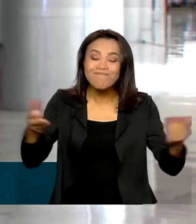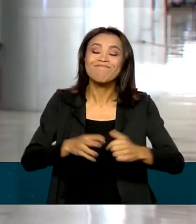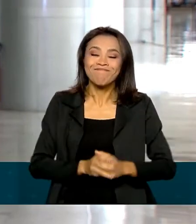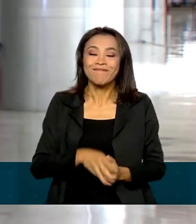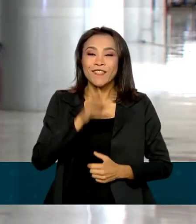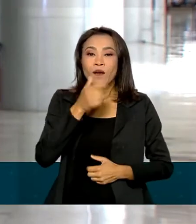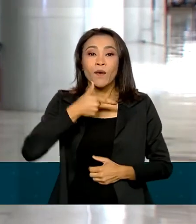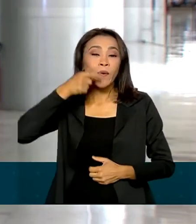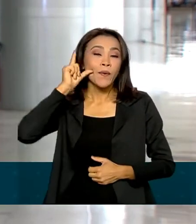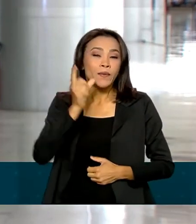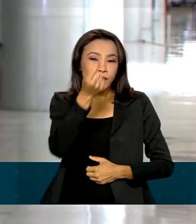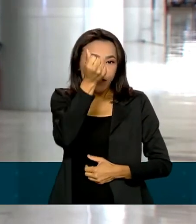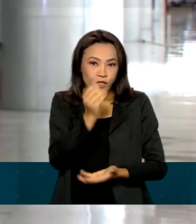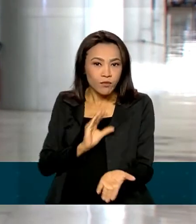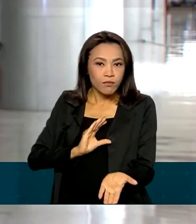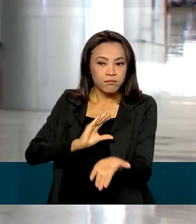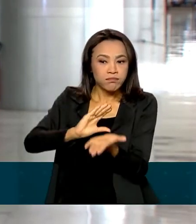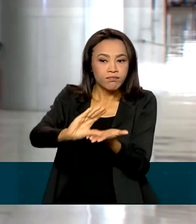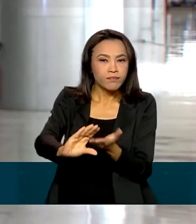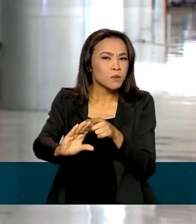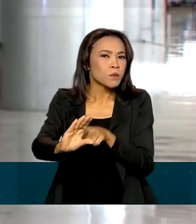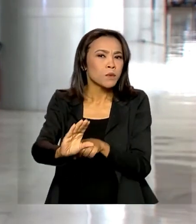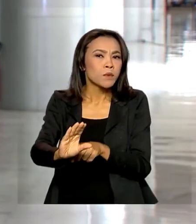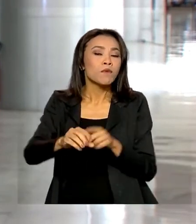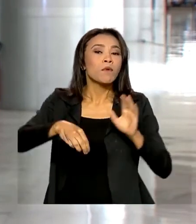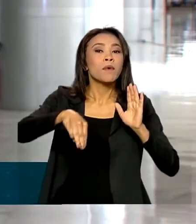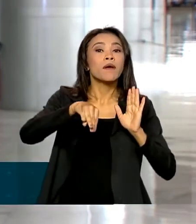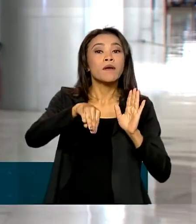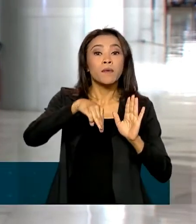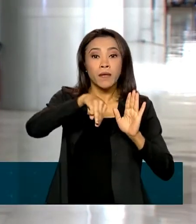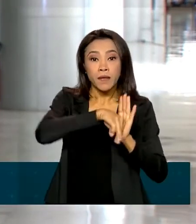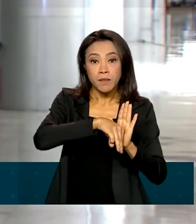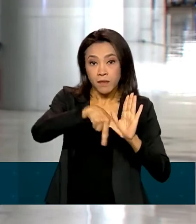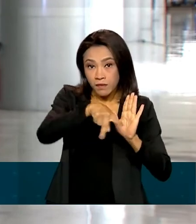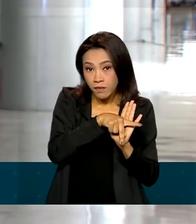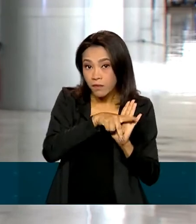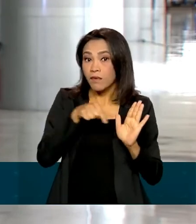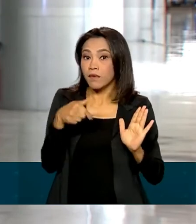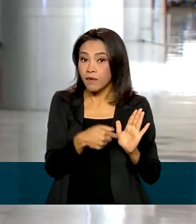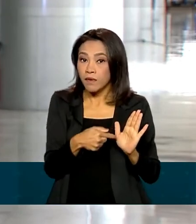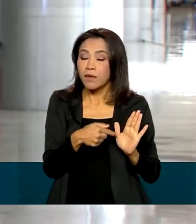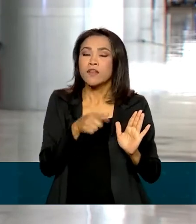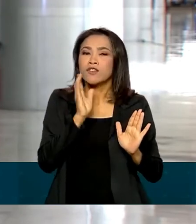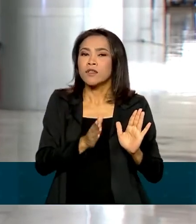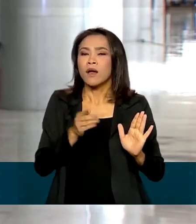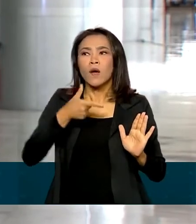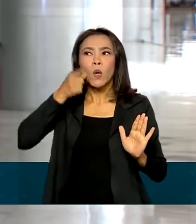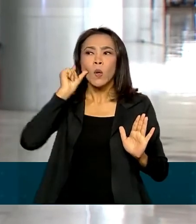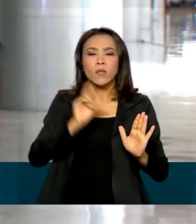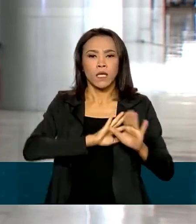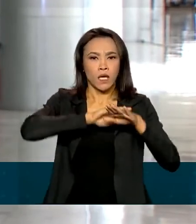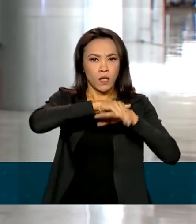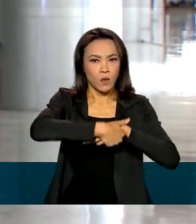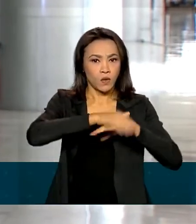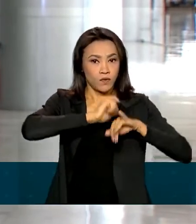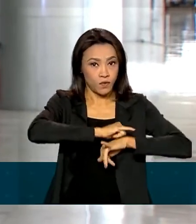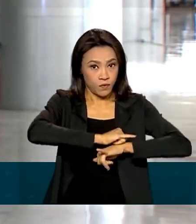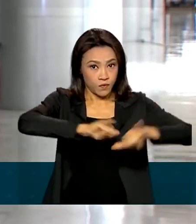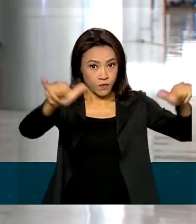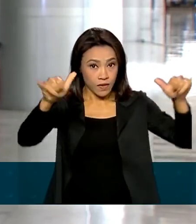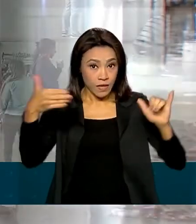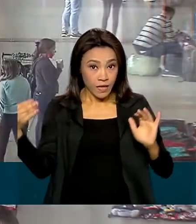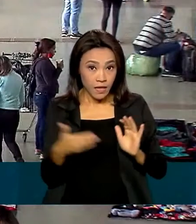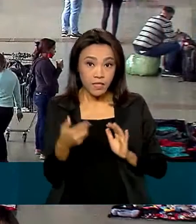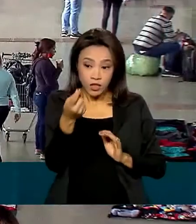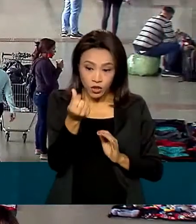liberado ontem por meio de uma medida provisória. Essa medida provisória foi publicada ontem à noite. O crédito extraordinário